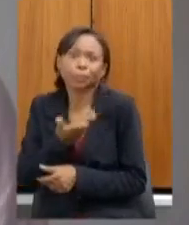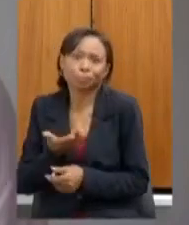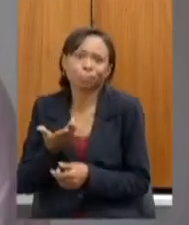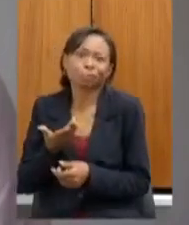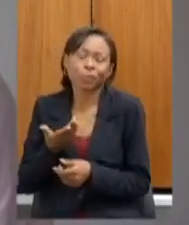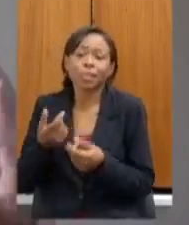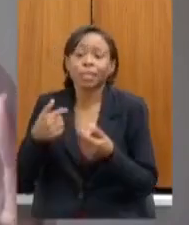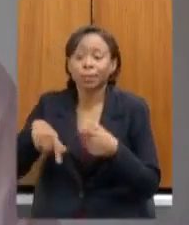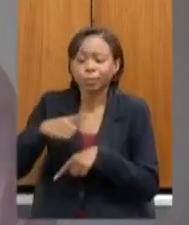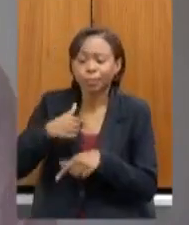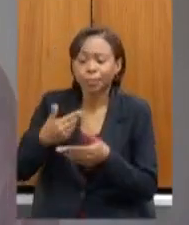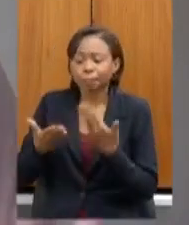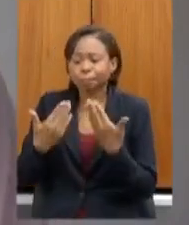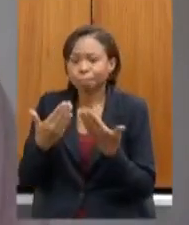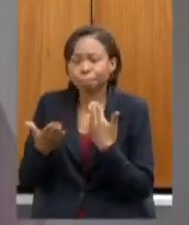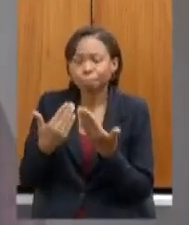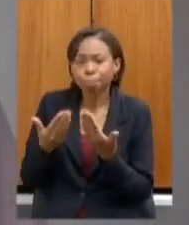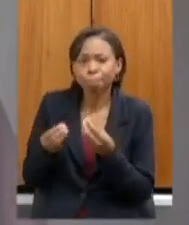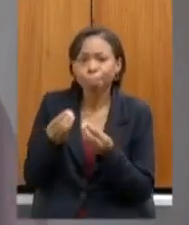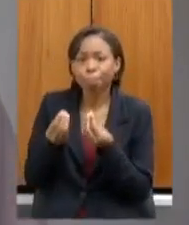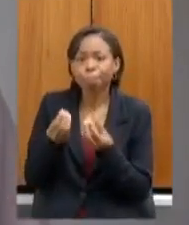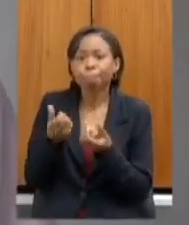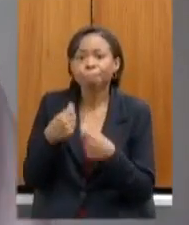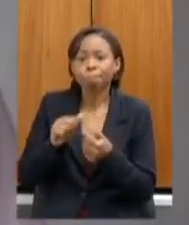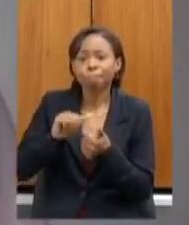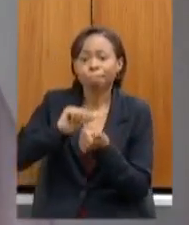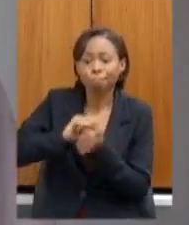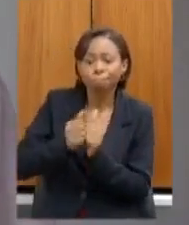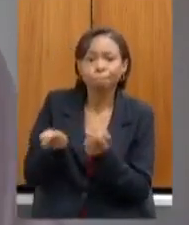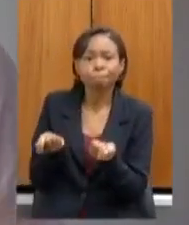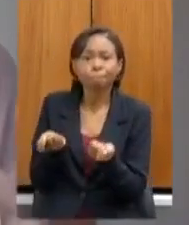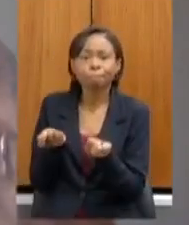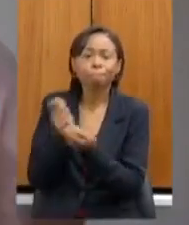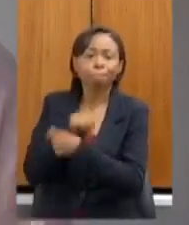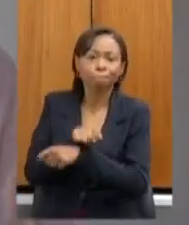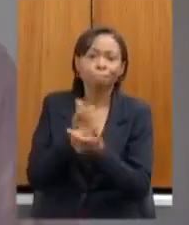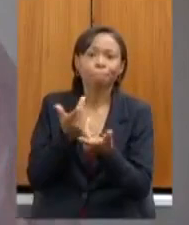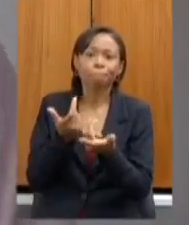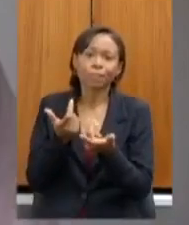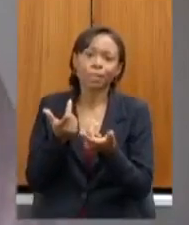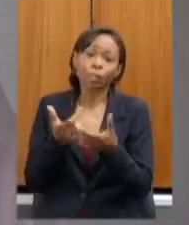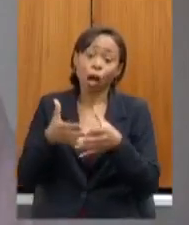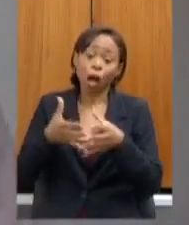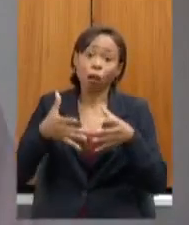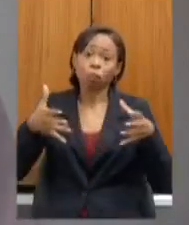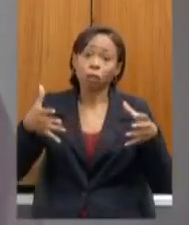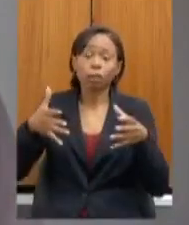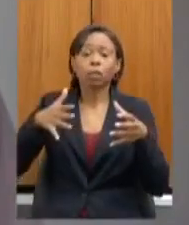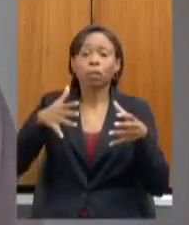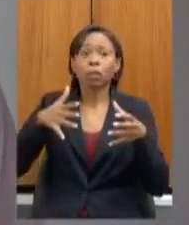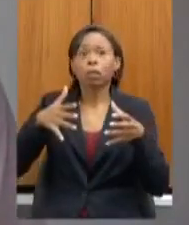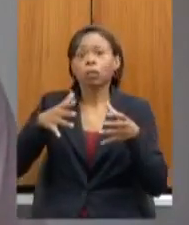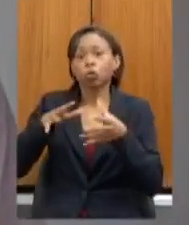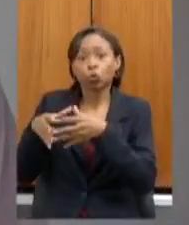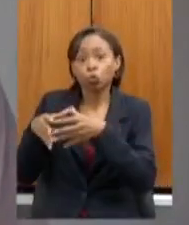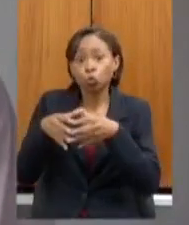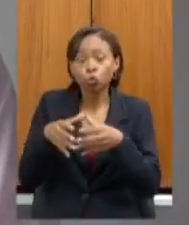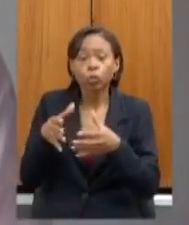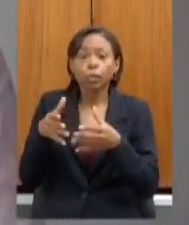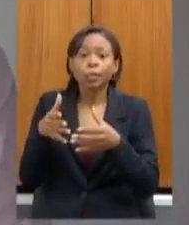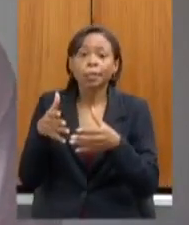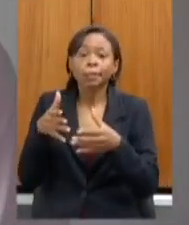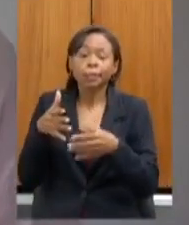que havia necessidade de adaptação como a senhora muito bem colocou nos termos legais adaptação expansão da rede de alunos iniciais